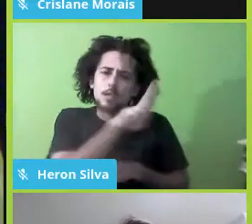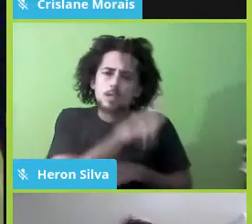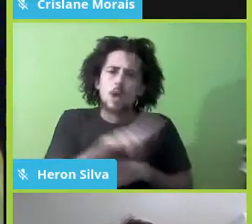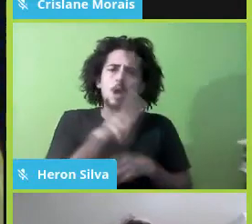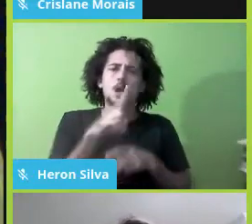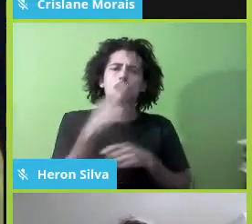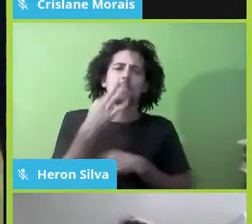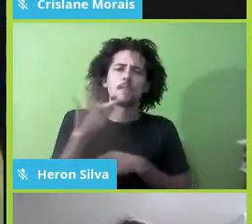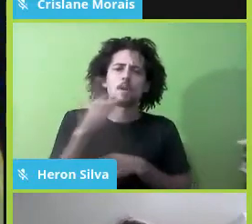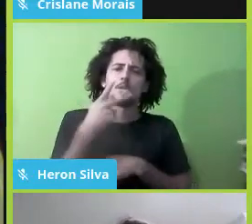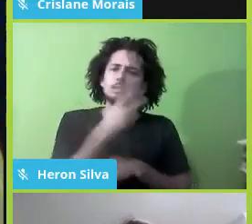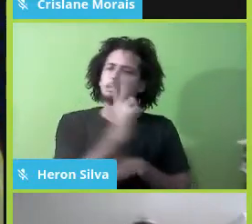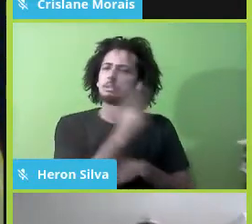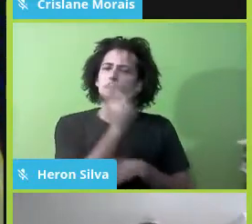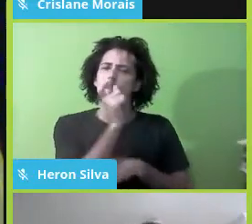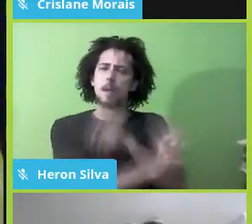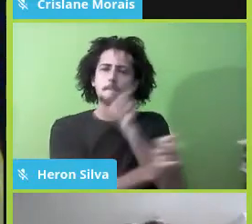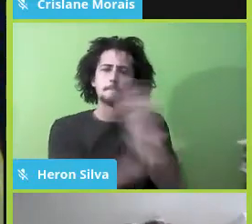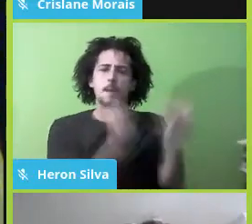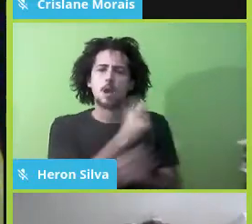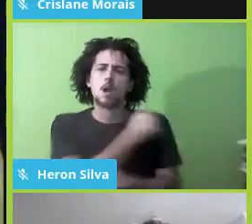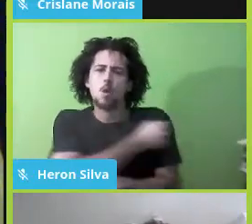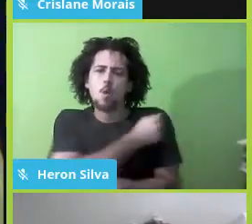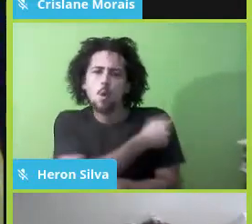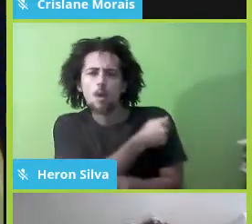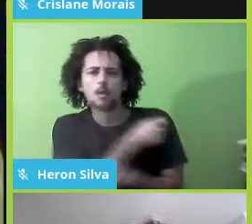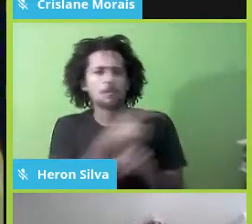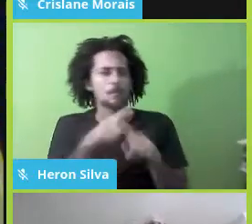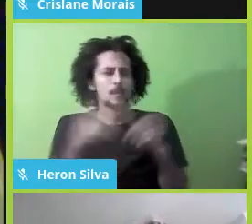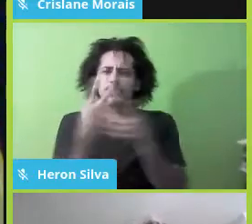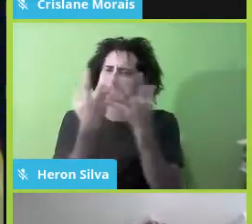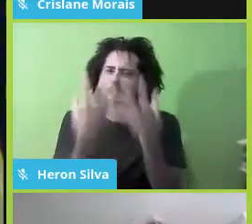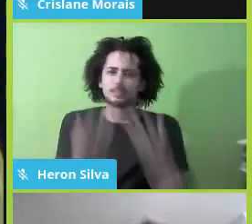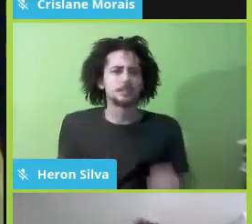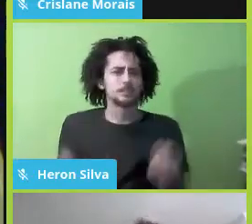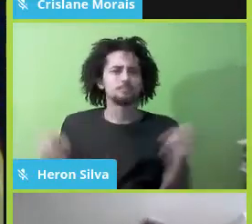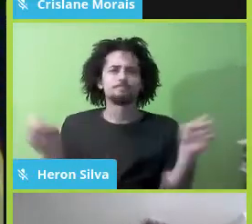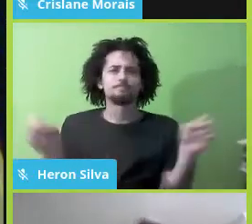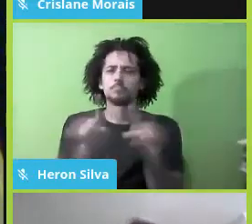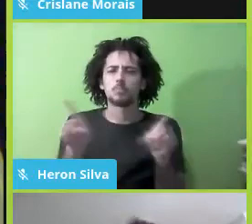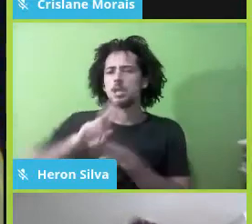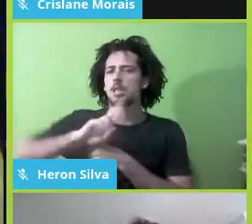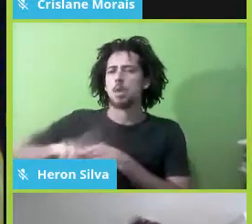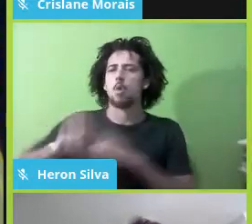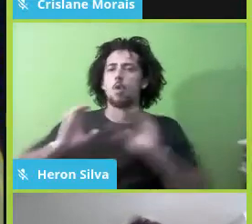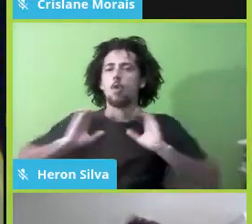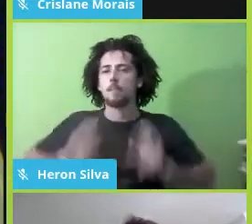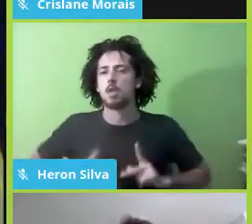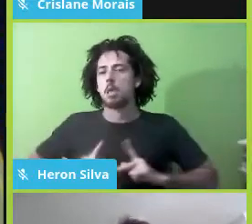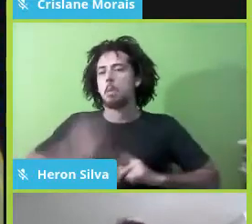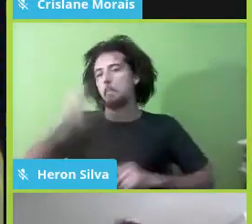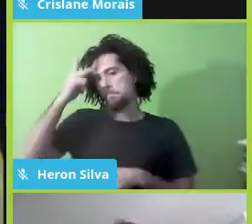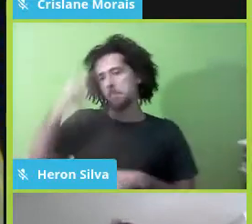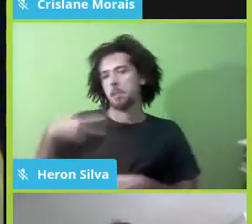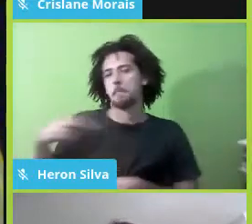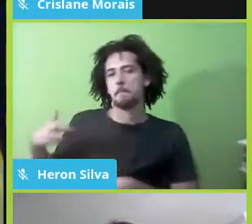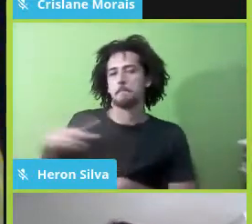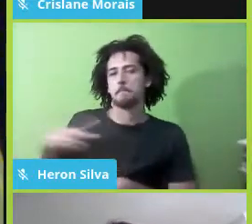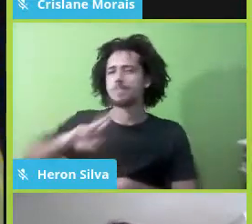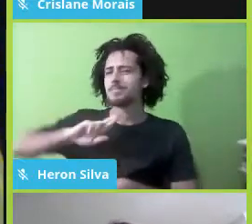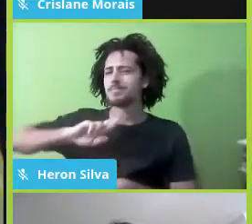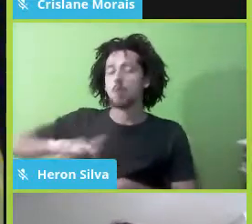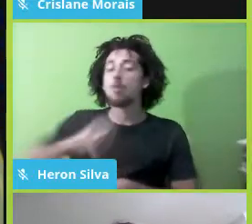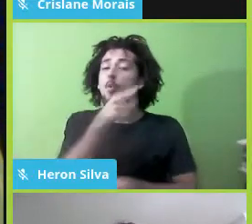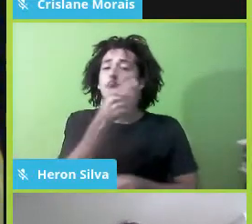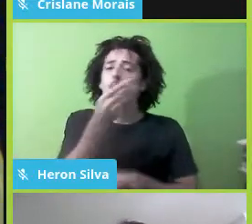um tipo de comportamento que é inaceitável, não dá para dizer que, ah, é um comportamento pessoal e etc. Como que você enxerga isso? Que